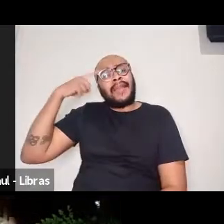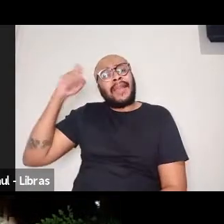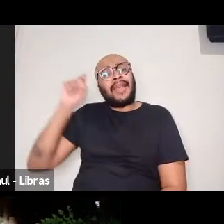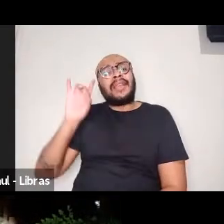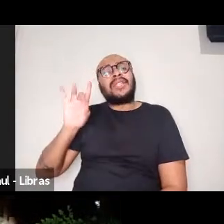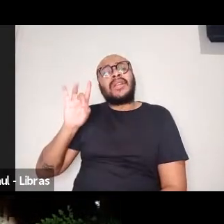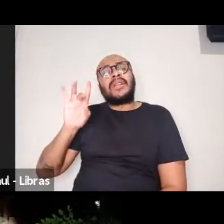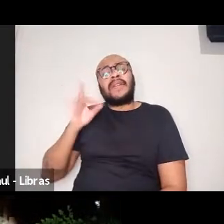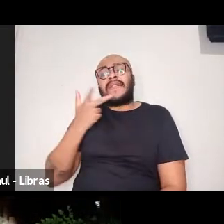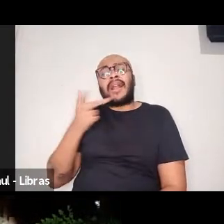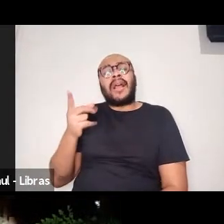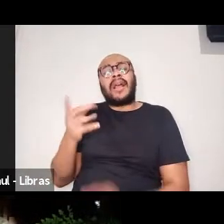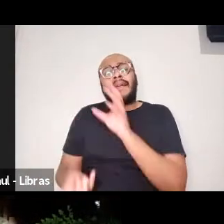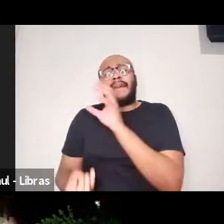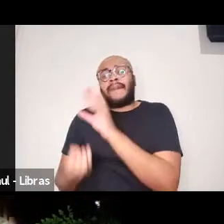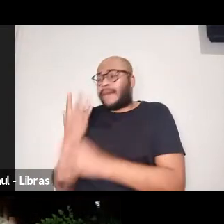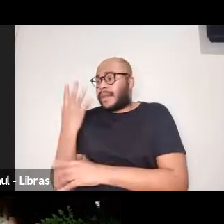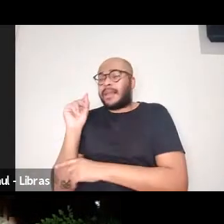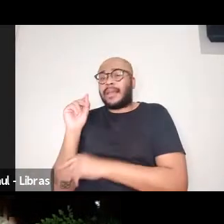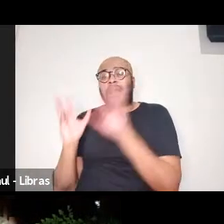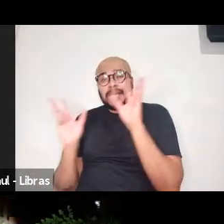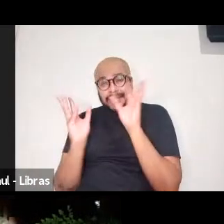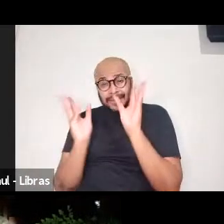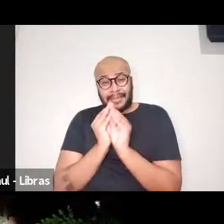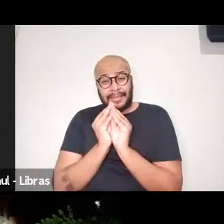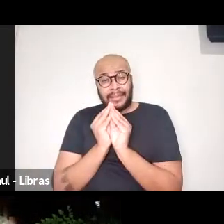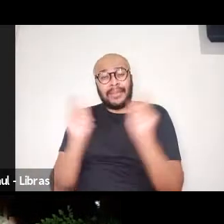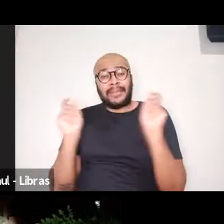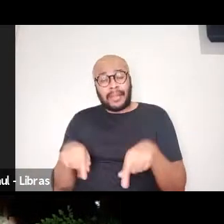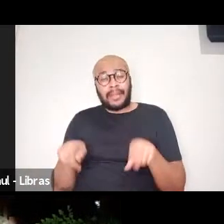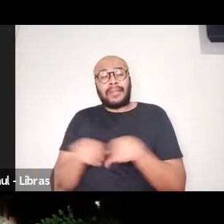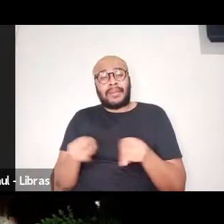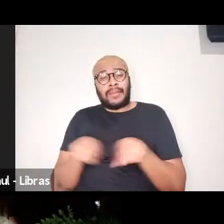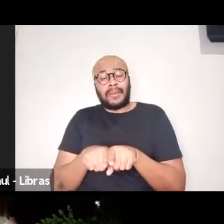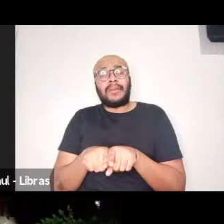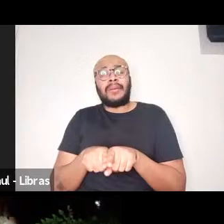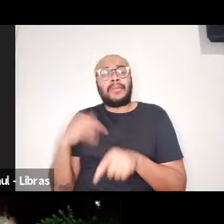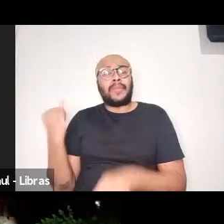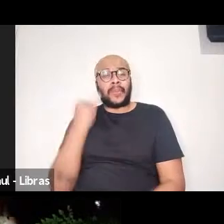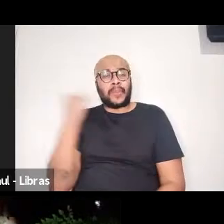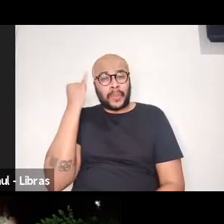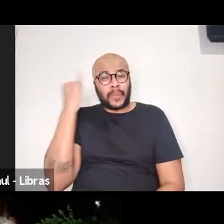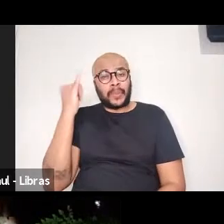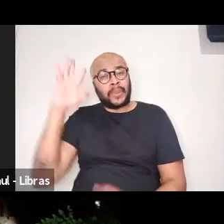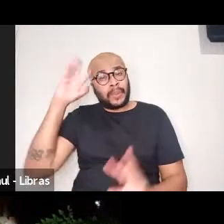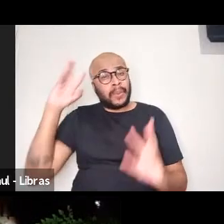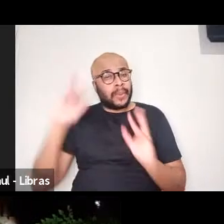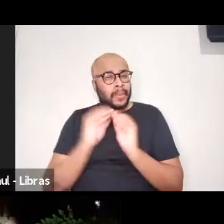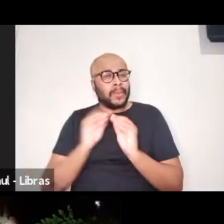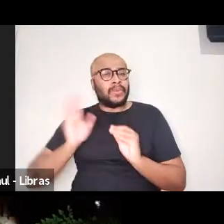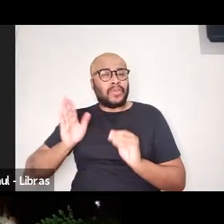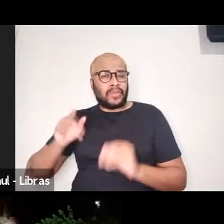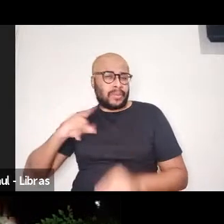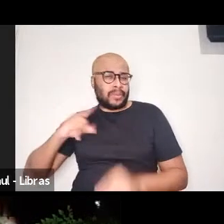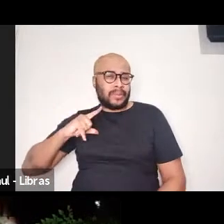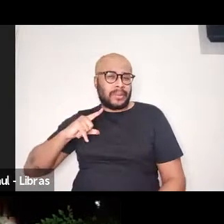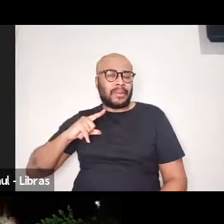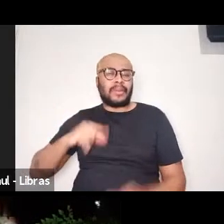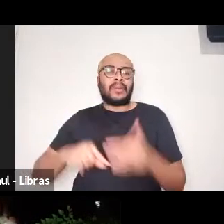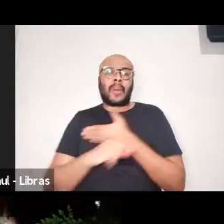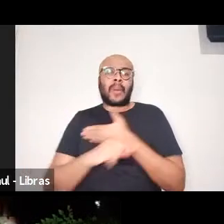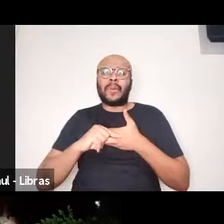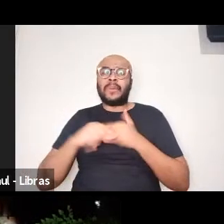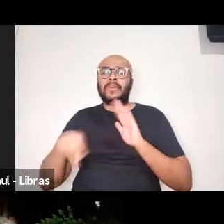elaboração, de síntese, e que, portanto, carrega uma compreensão que é já aí do autor da